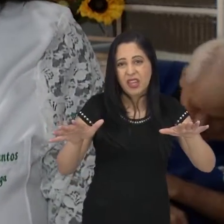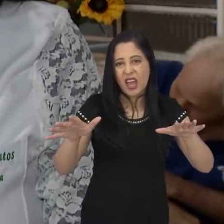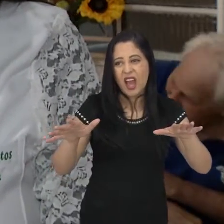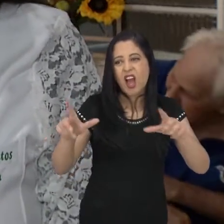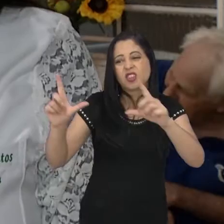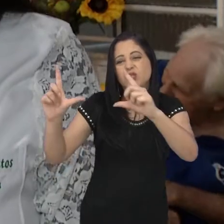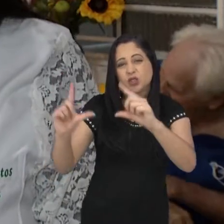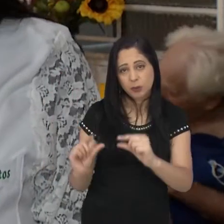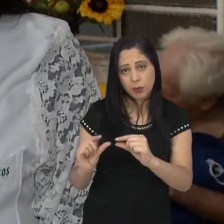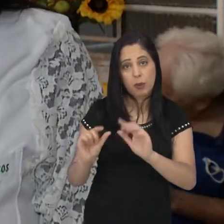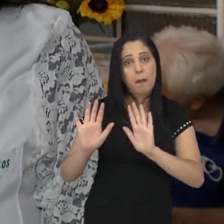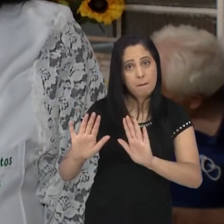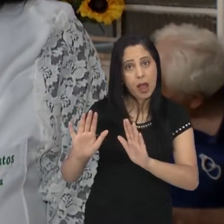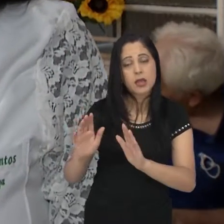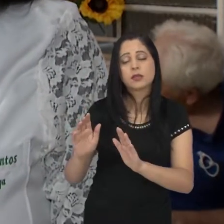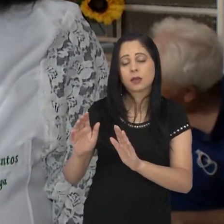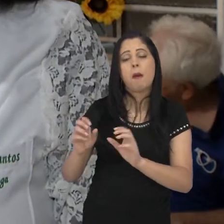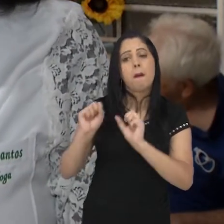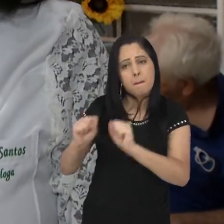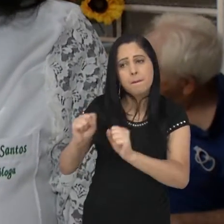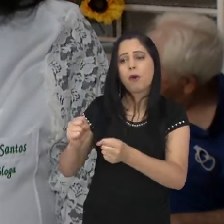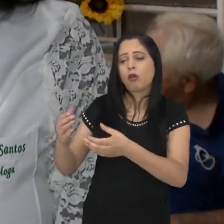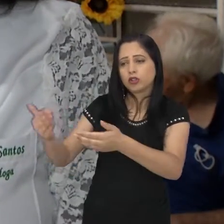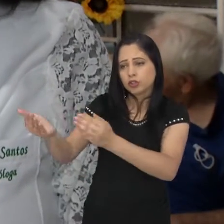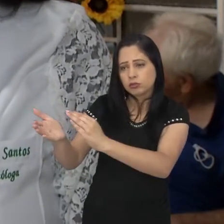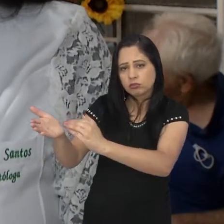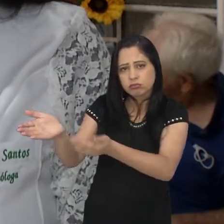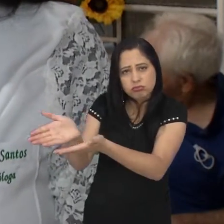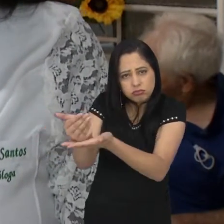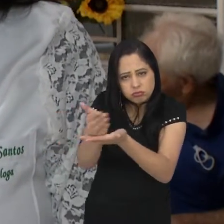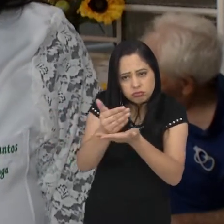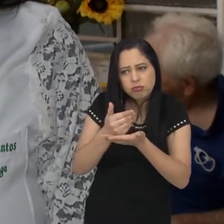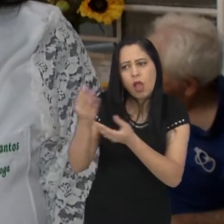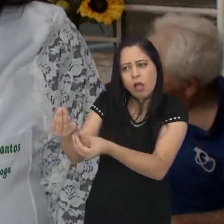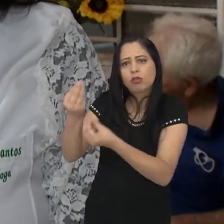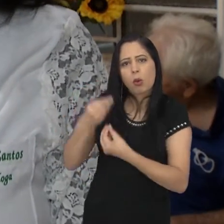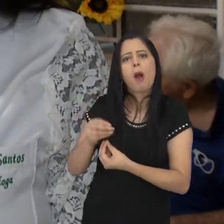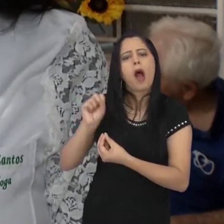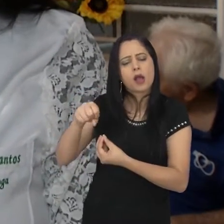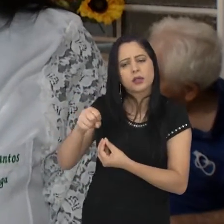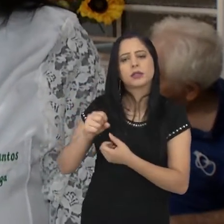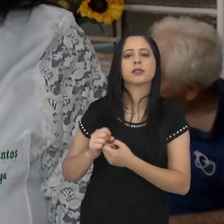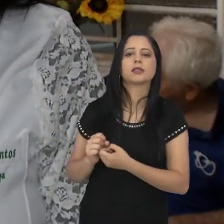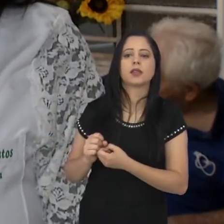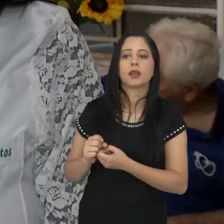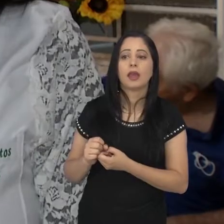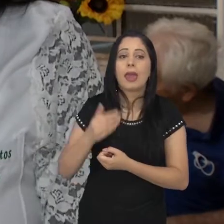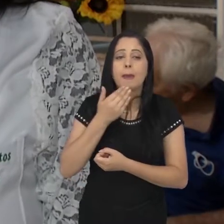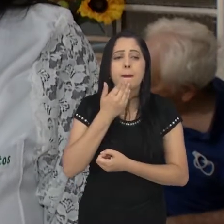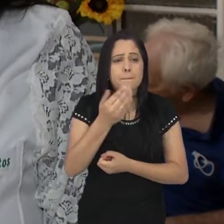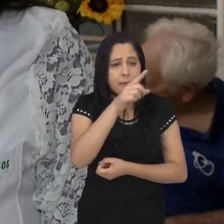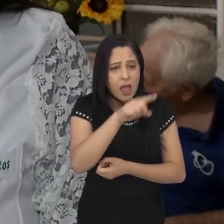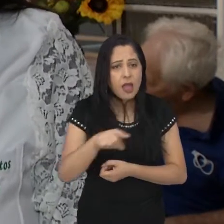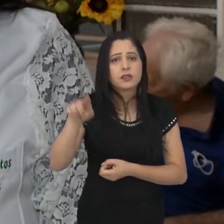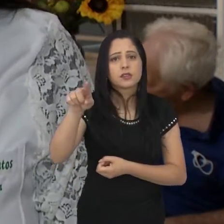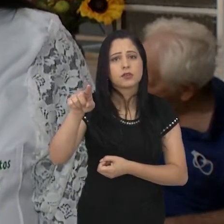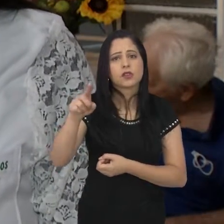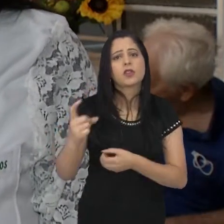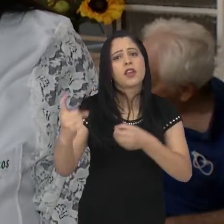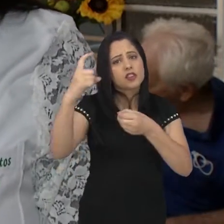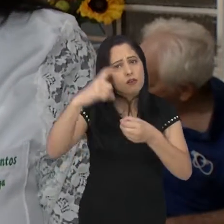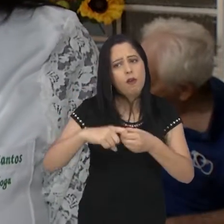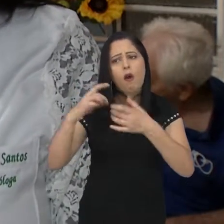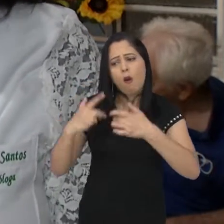pandemia, enfim. Mas ainda recebemos doação e contamos com ela. E aproveitamos já para chamar